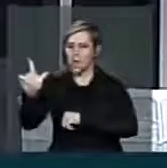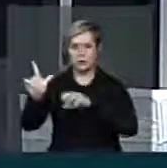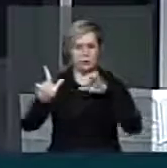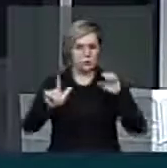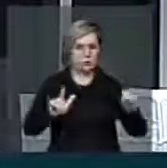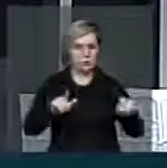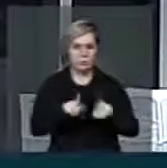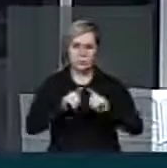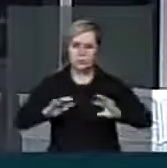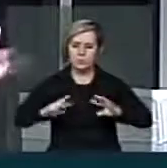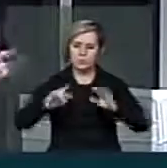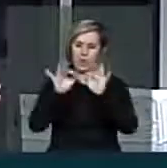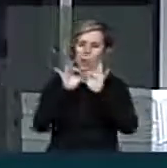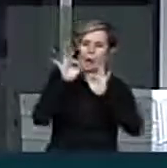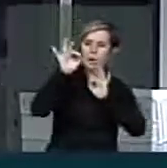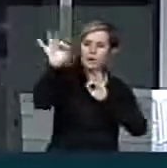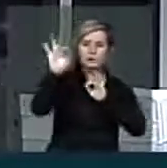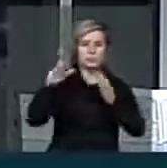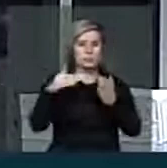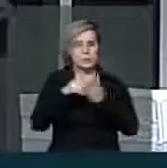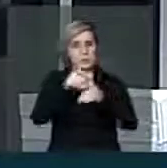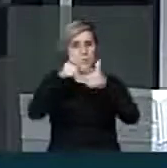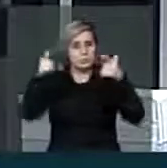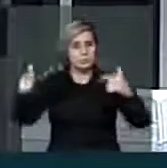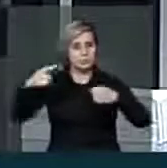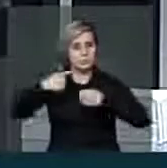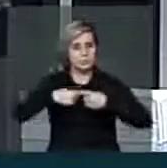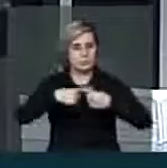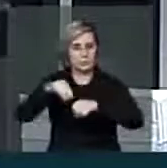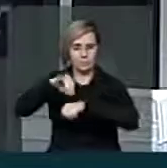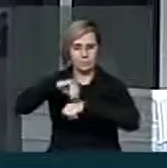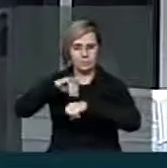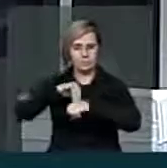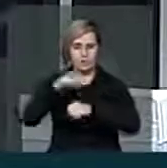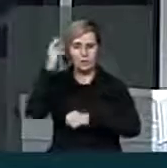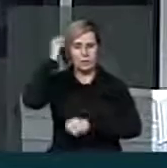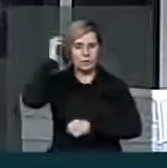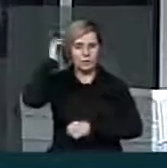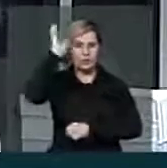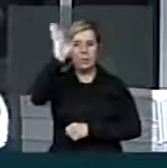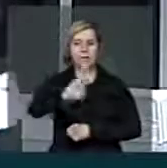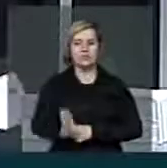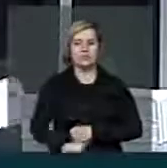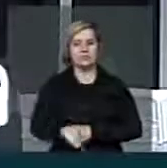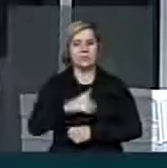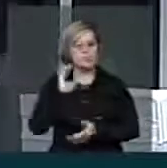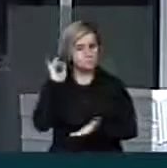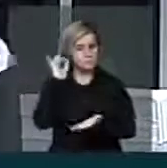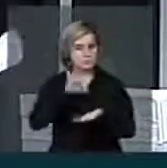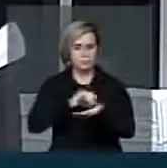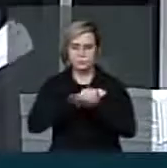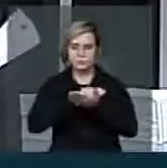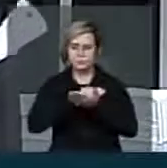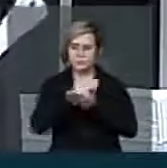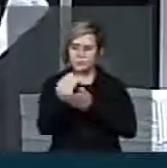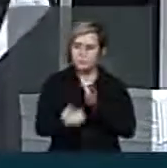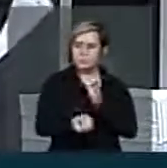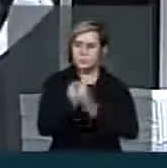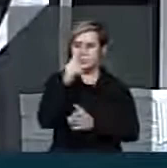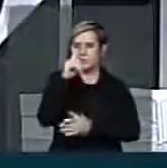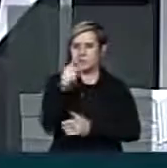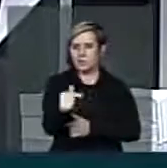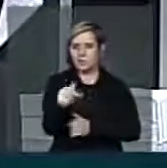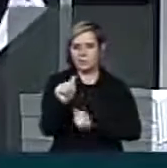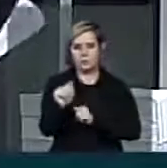mais distantes rincões até os grandes centros. O rádio brasileiro, senhor presidente, foi oficialmente inaugurado em 7 de